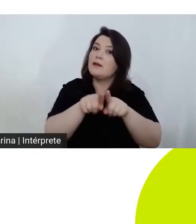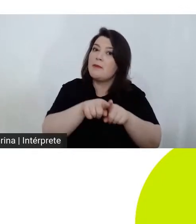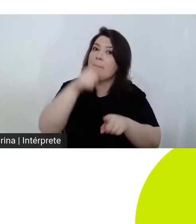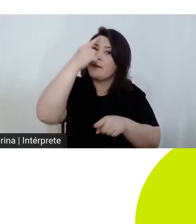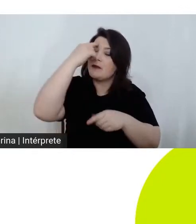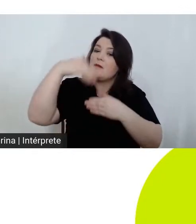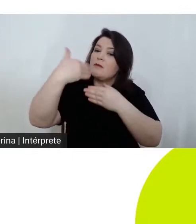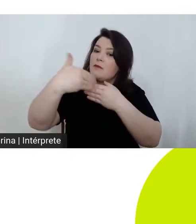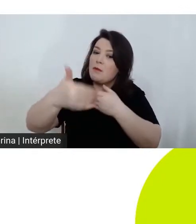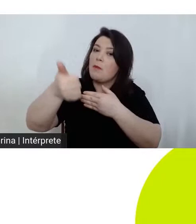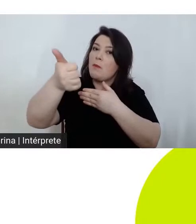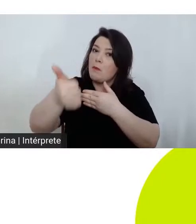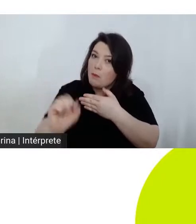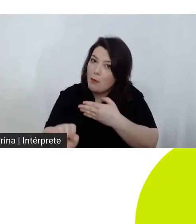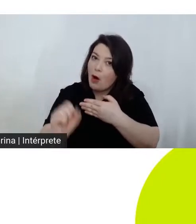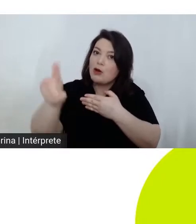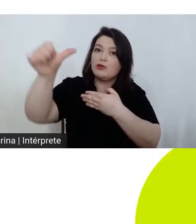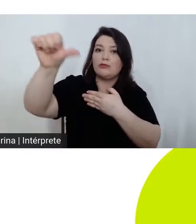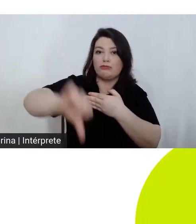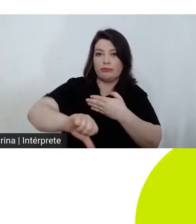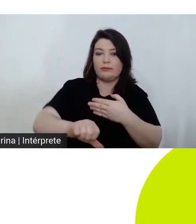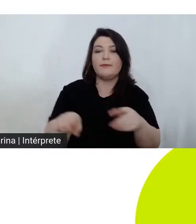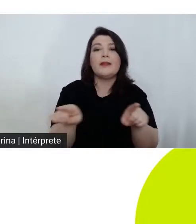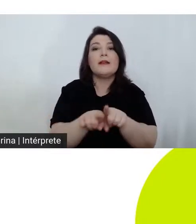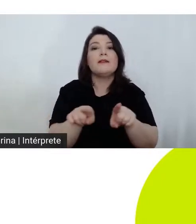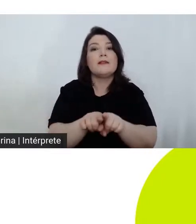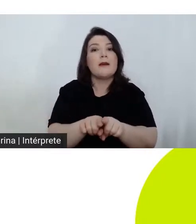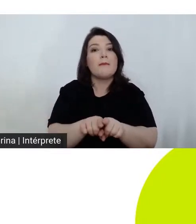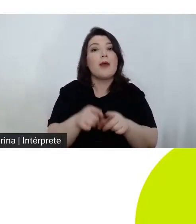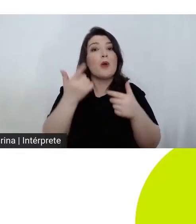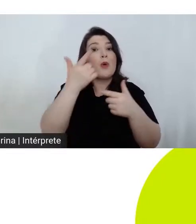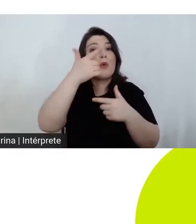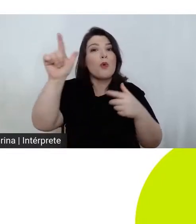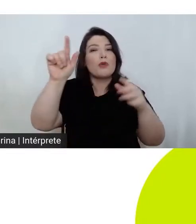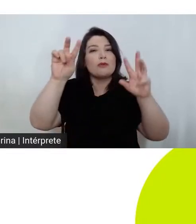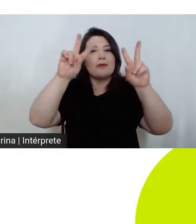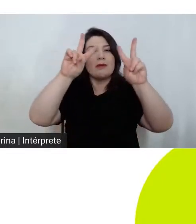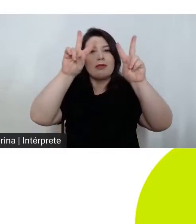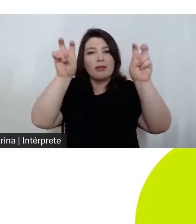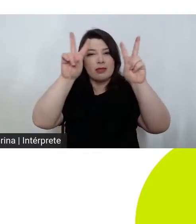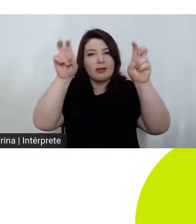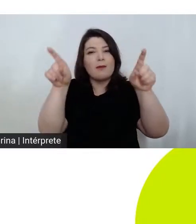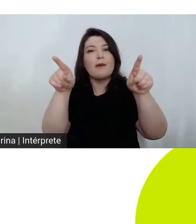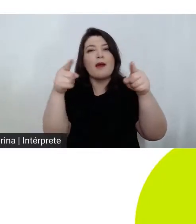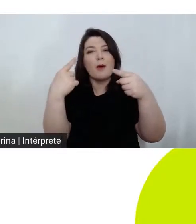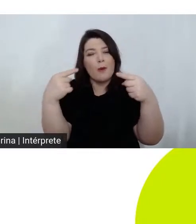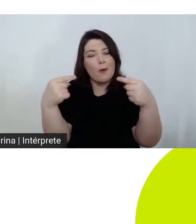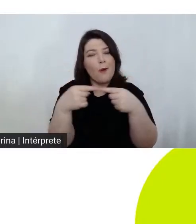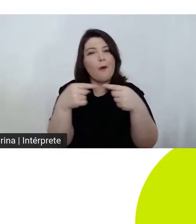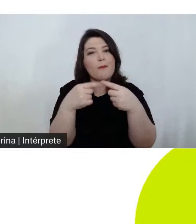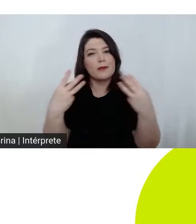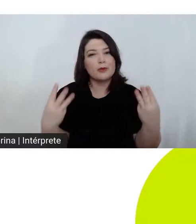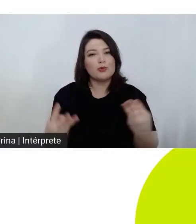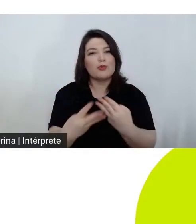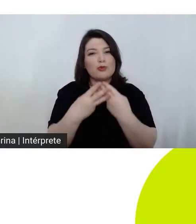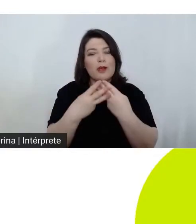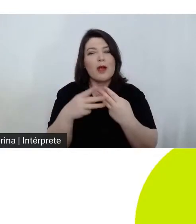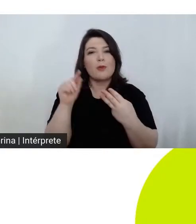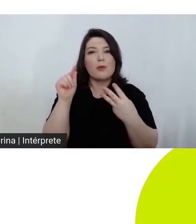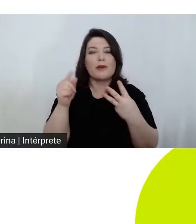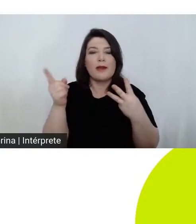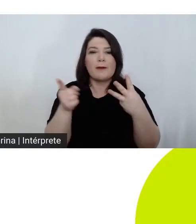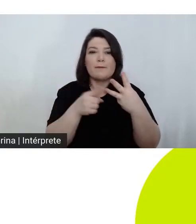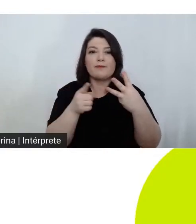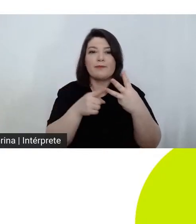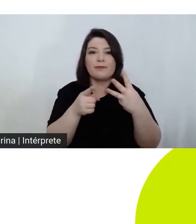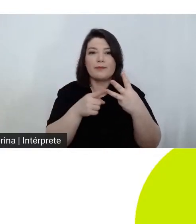tema estruturalmente judaico no filme dos irmãos Safdi não é por acaso que uma das melhores sequências do filme é um